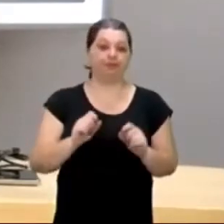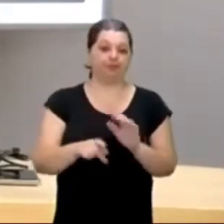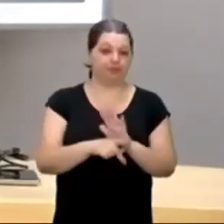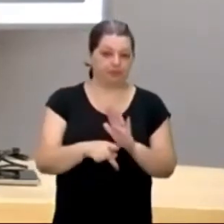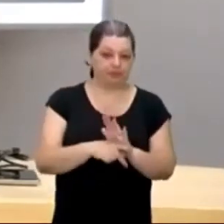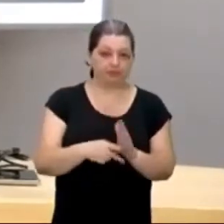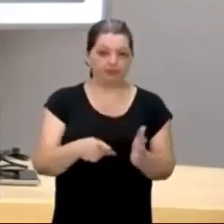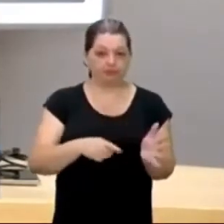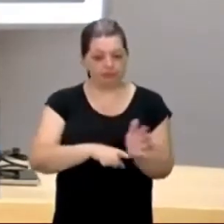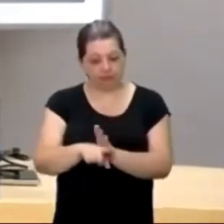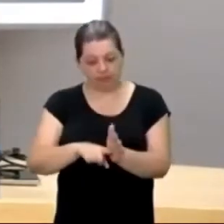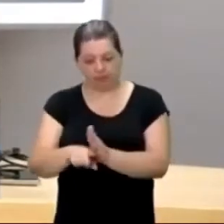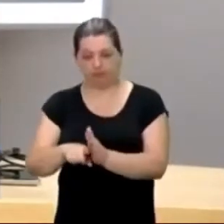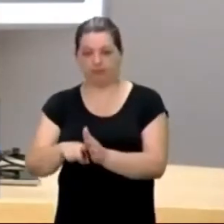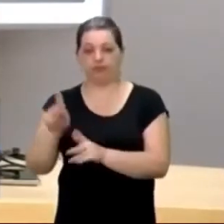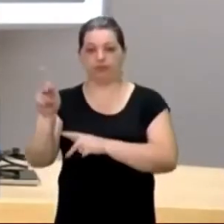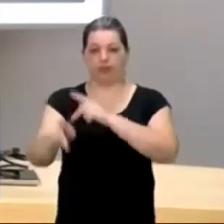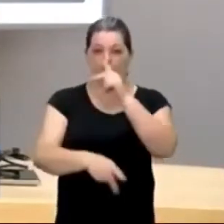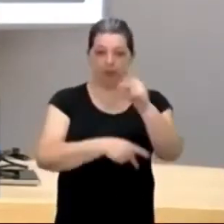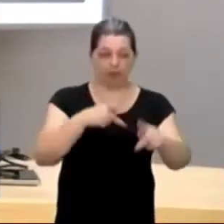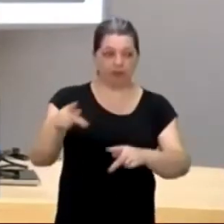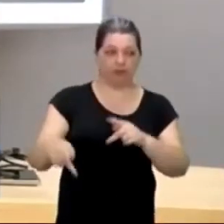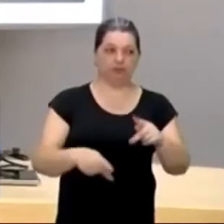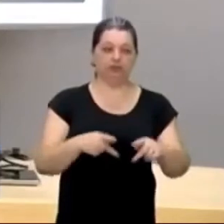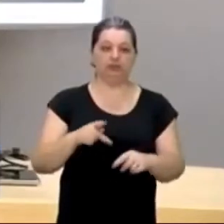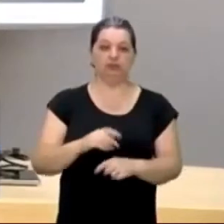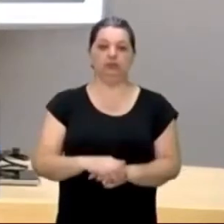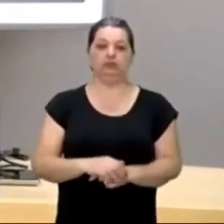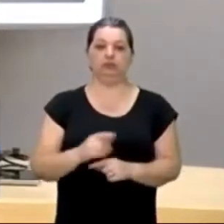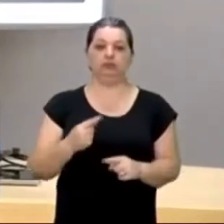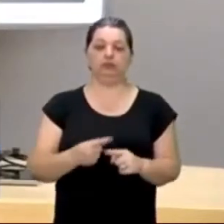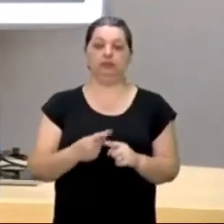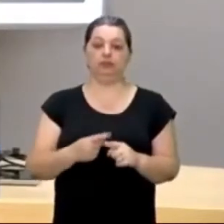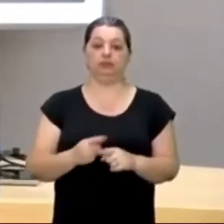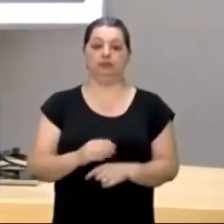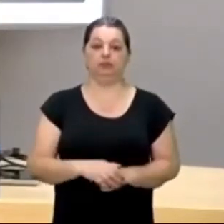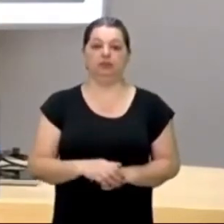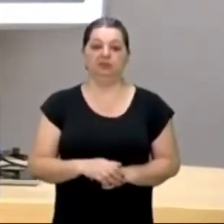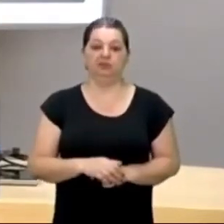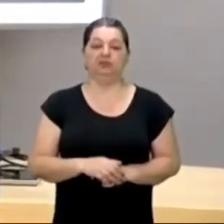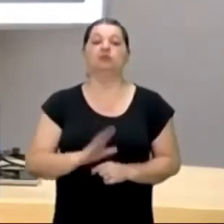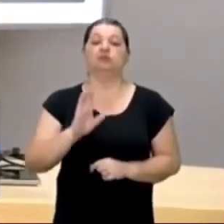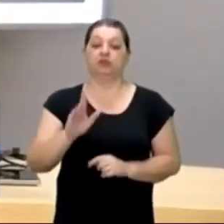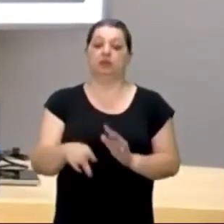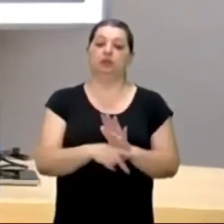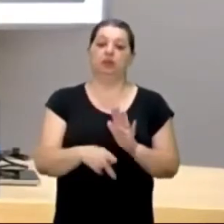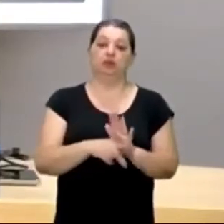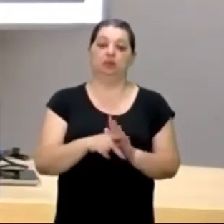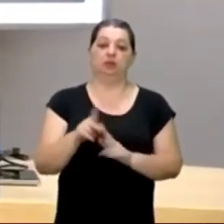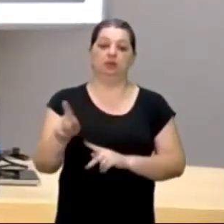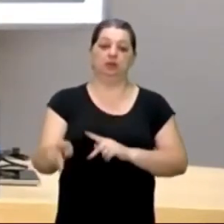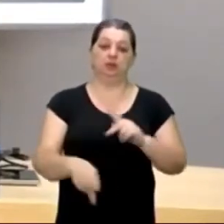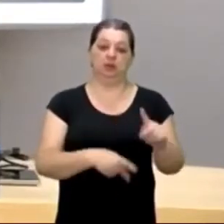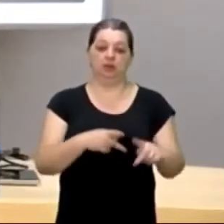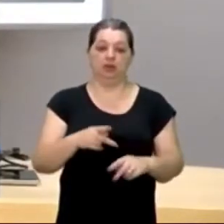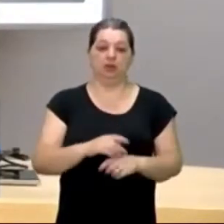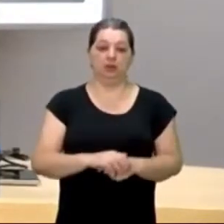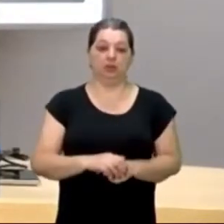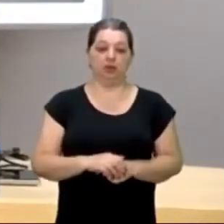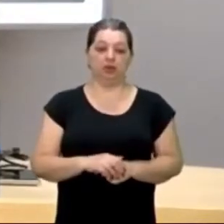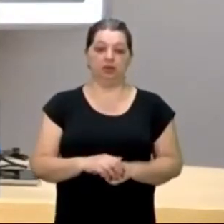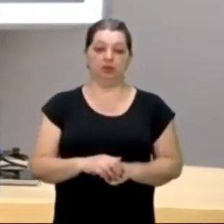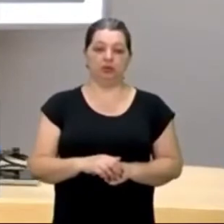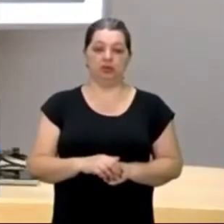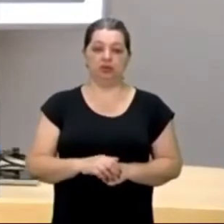estuda pessoas, civilizações, estuda comunidades, então, o acontece? Este, antropólogo, que de fato, existiu,